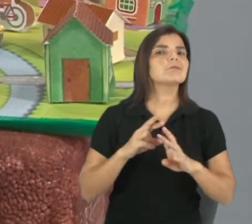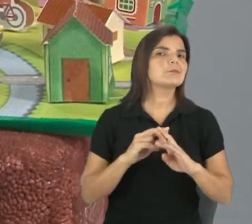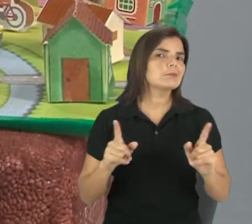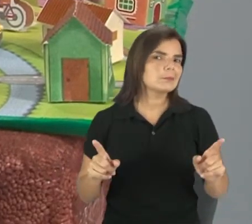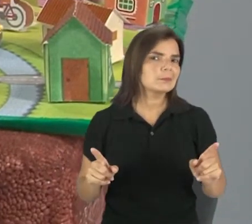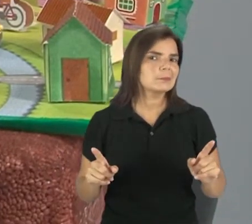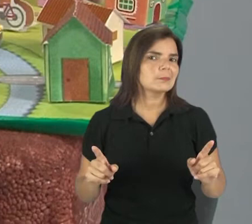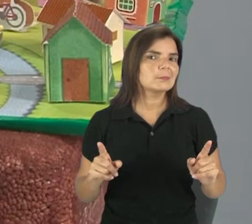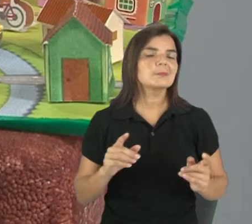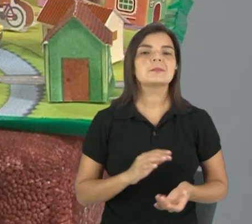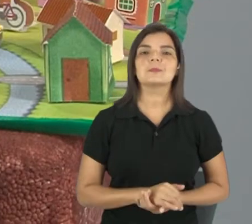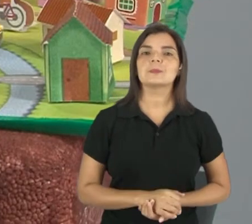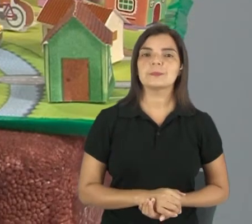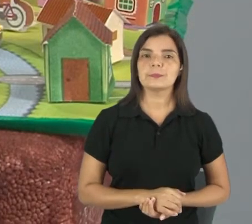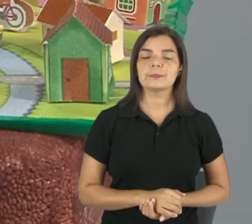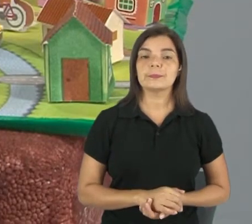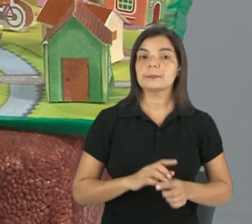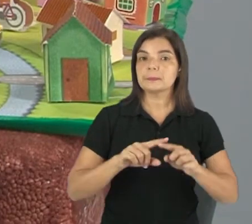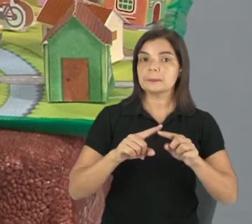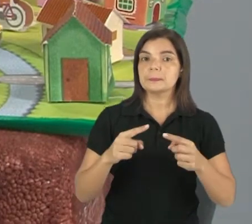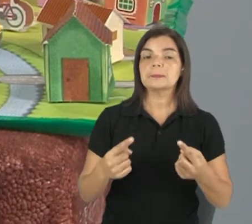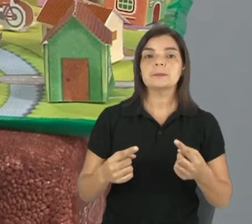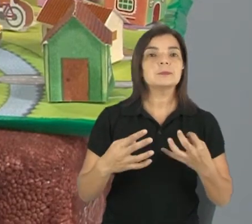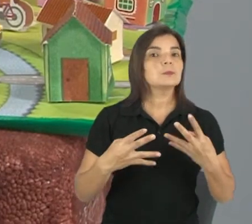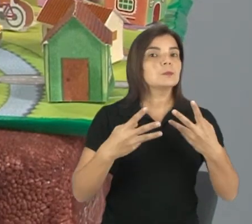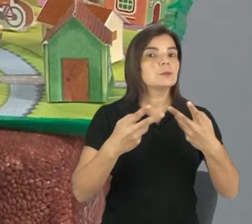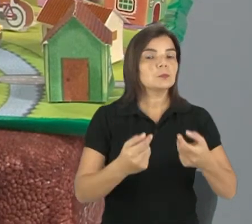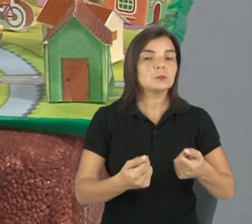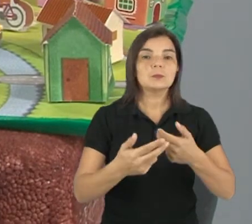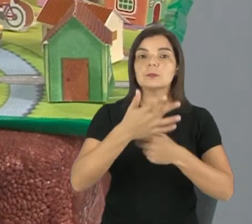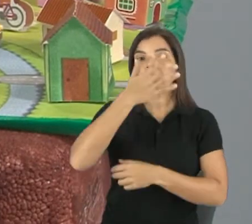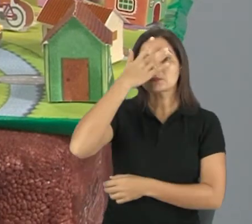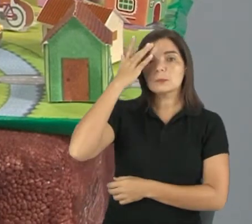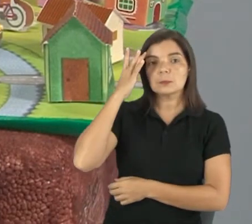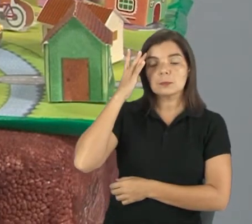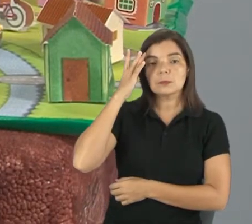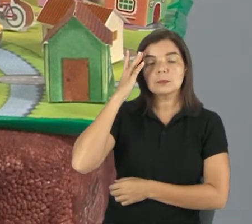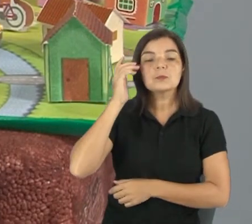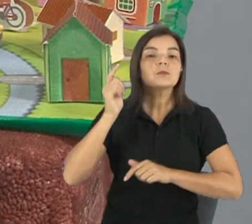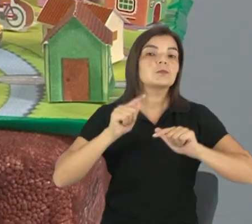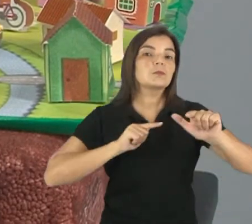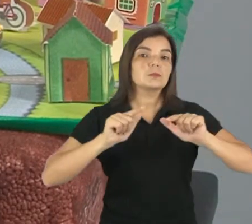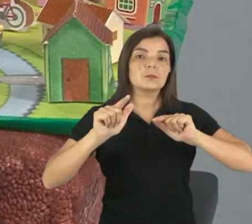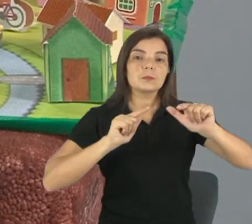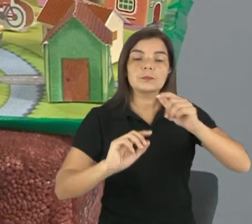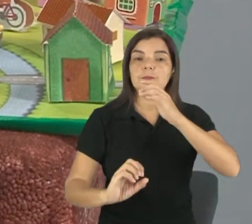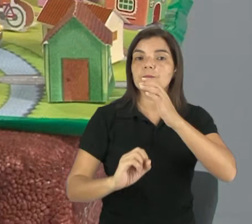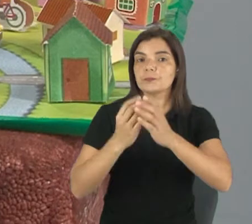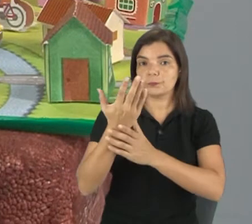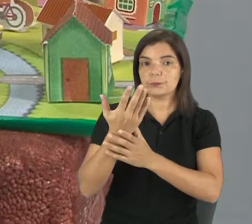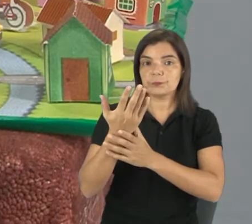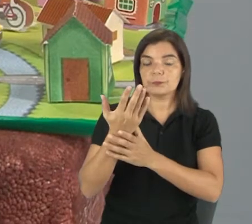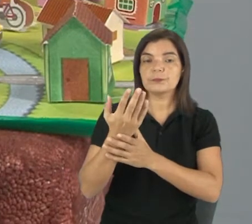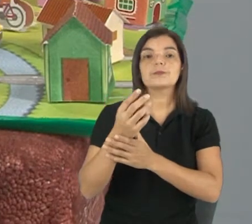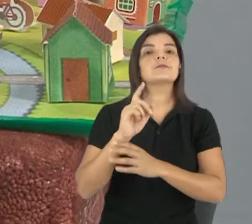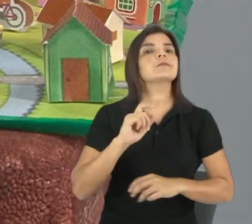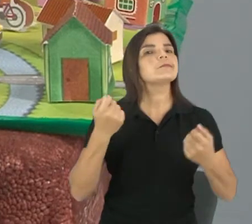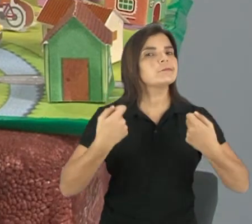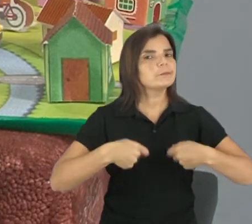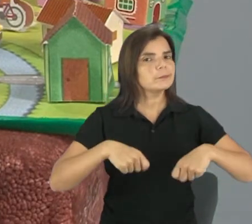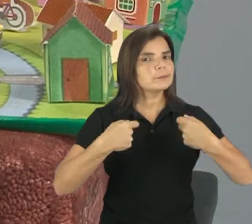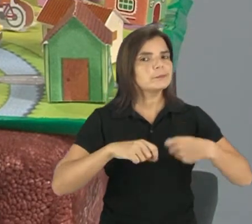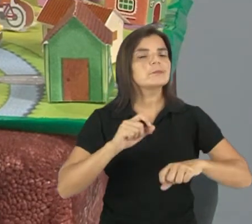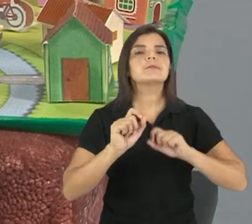diferença. Mas, todas essas pessoas, todos esses serviços que são realizados aqui, eles